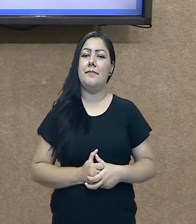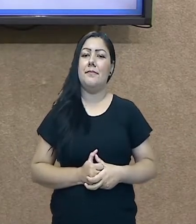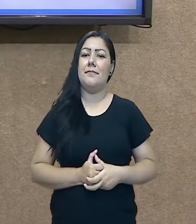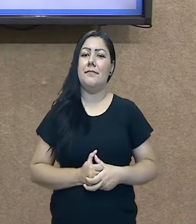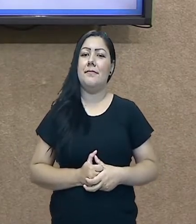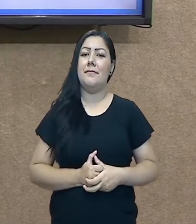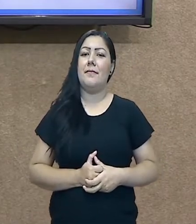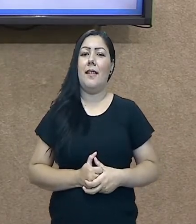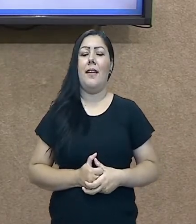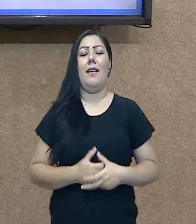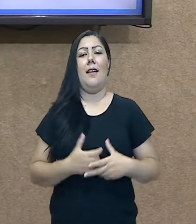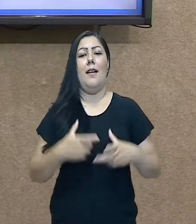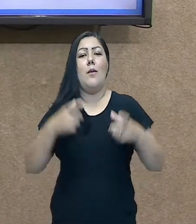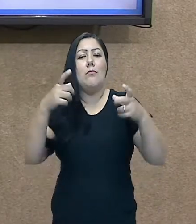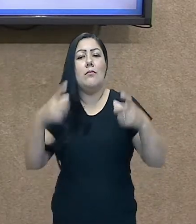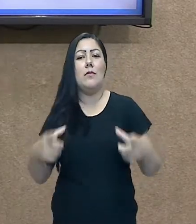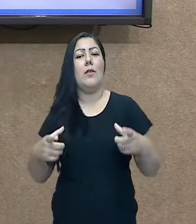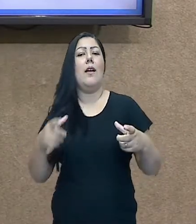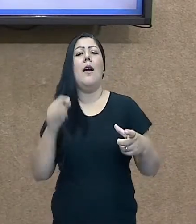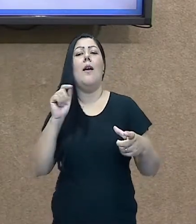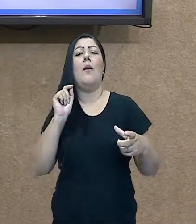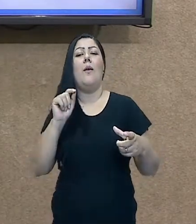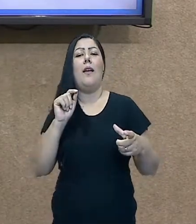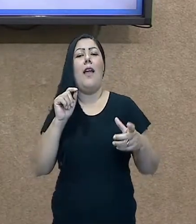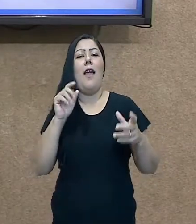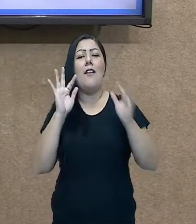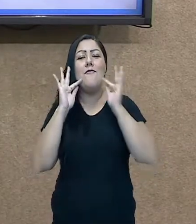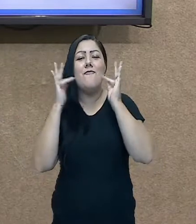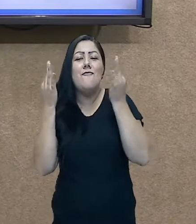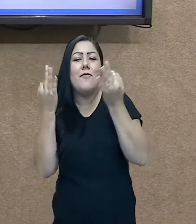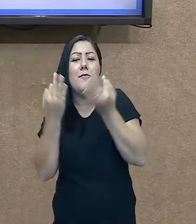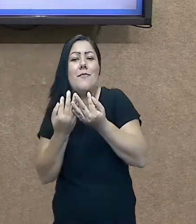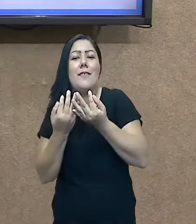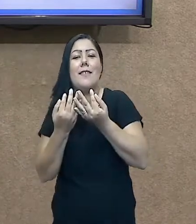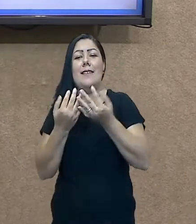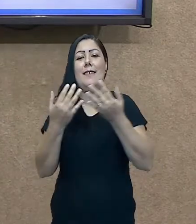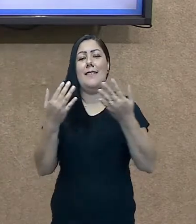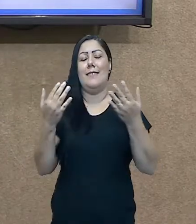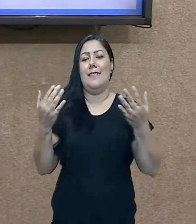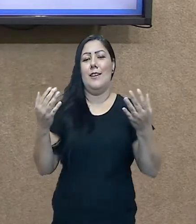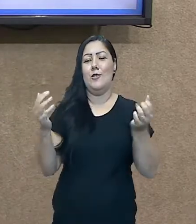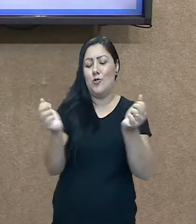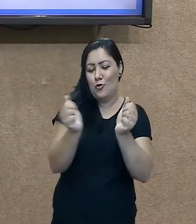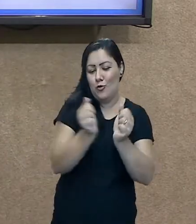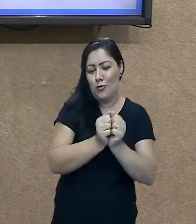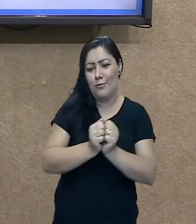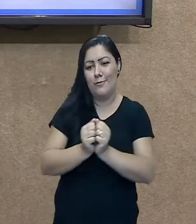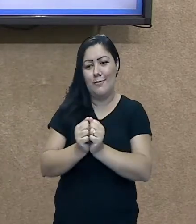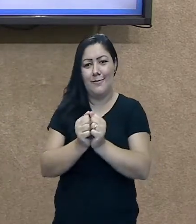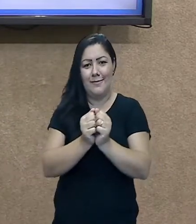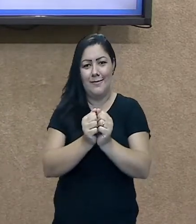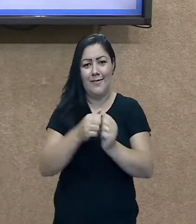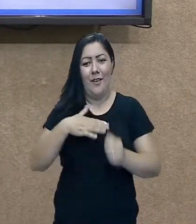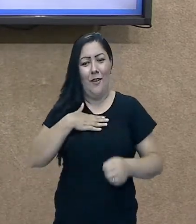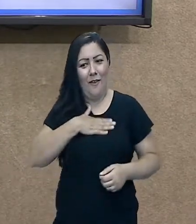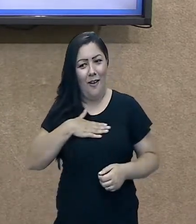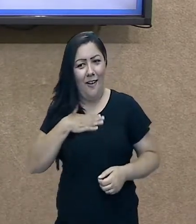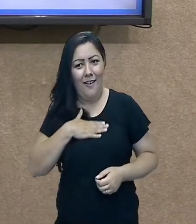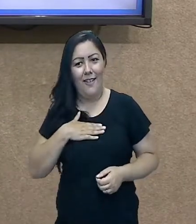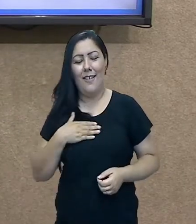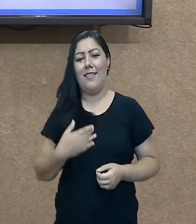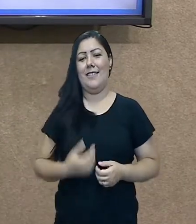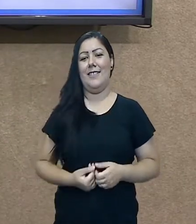familiar. É aquilo que é nosso chegado. É aquele lugar que você se identifica.